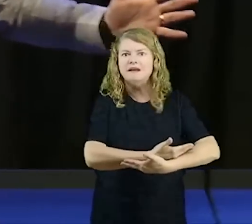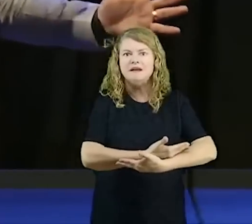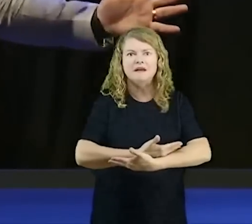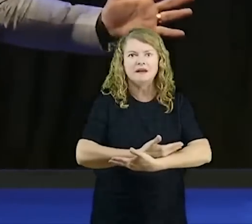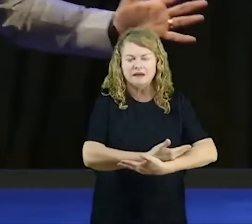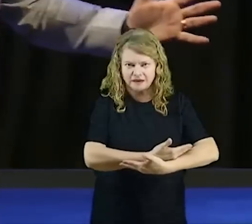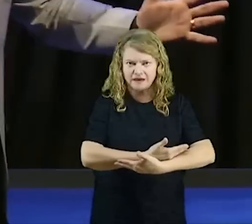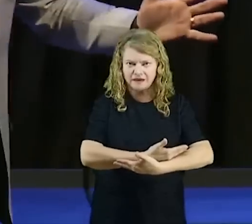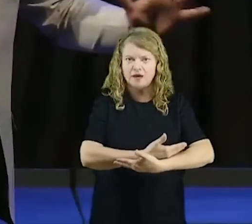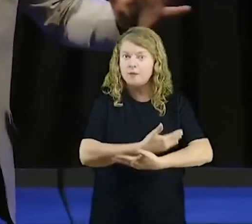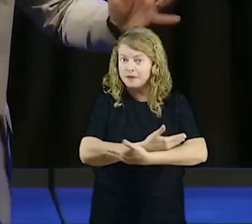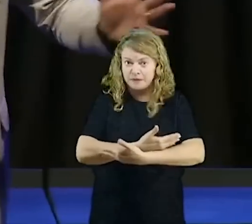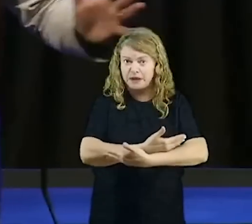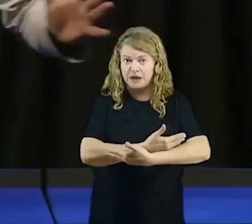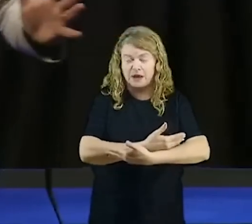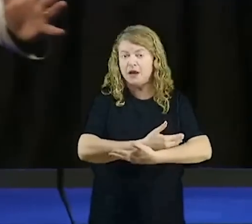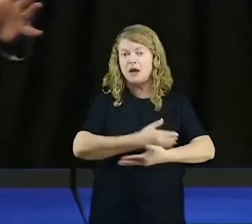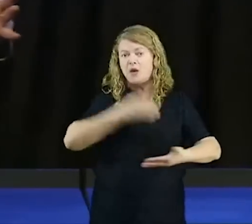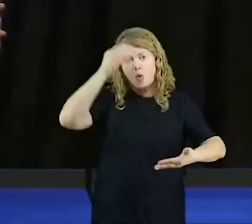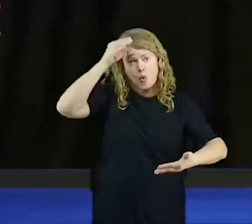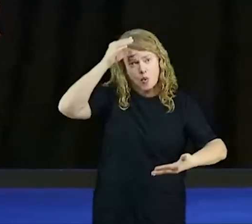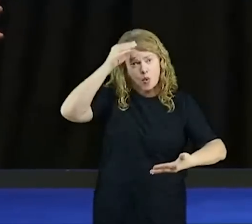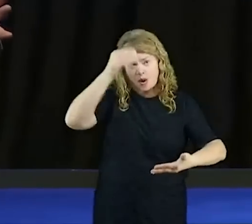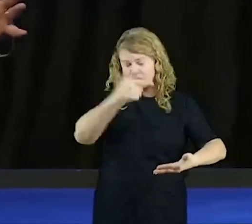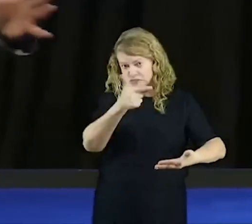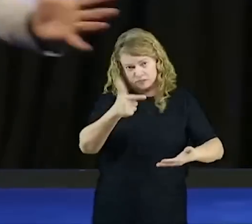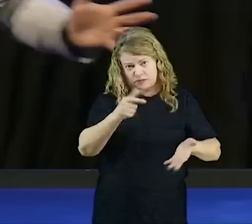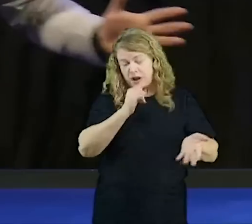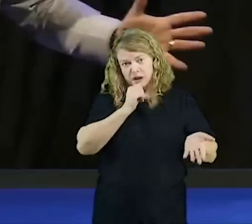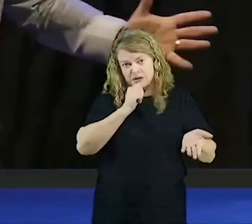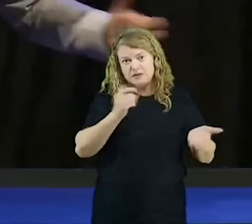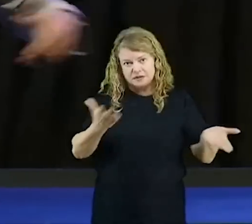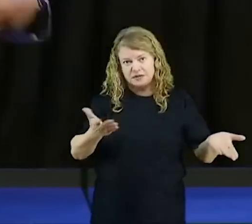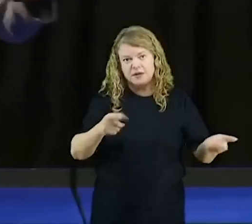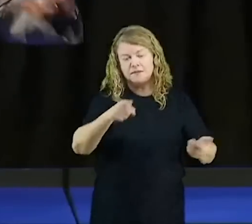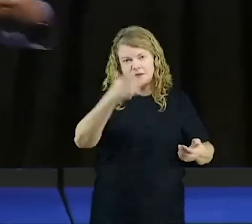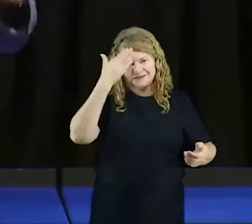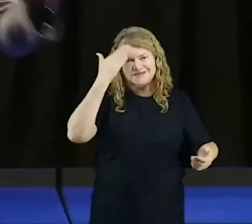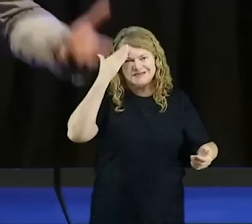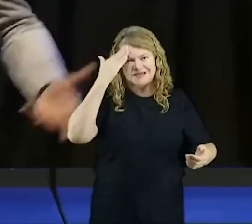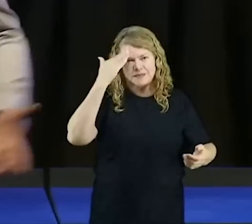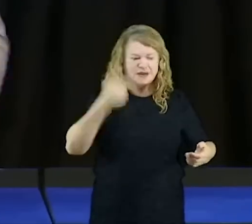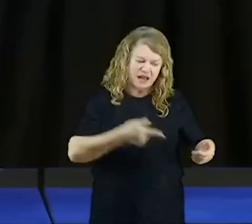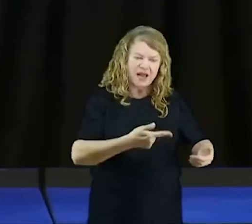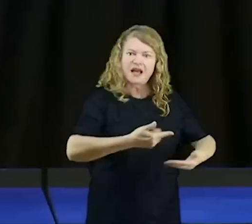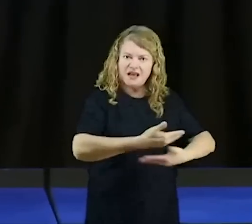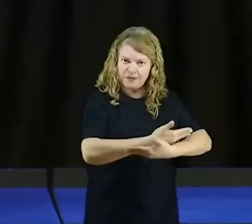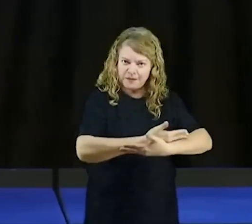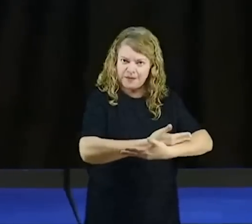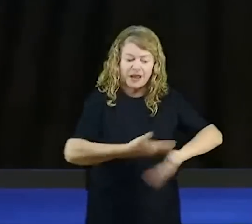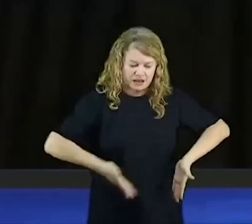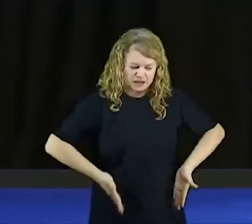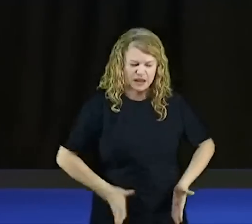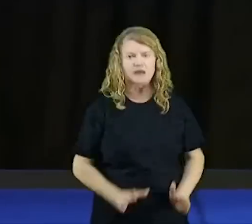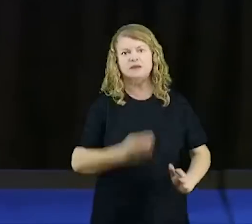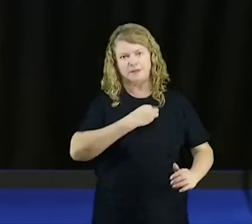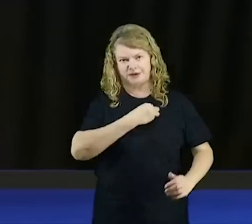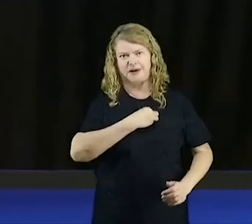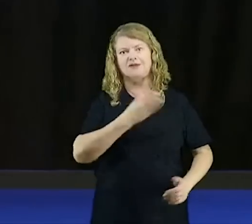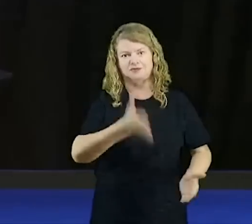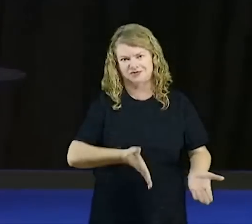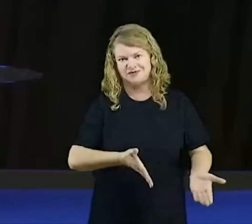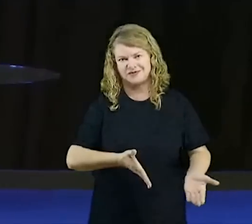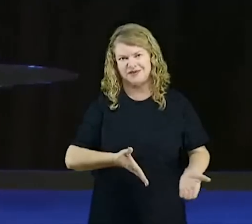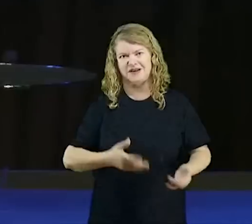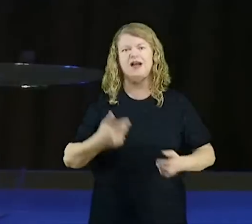não deu nem tempo, o bebê já nasce desconectado de Deus. Você sabe disso, que nós nascemos em pecado. Capítulo